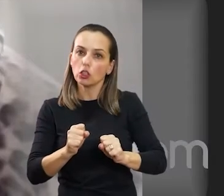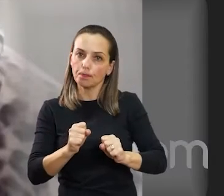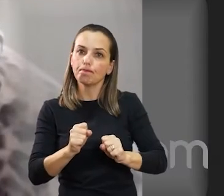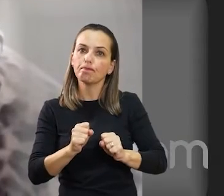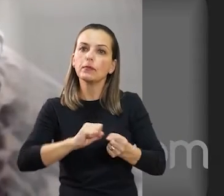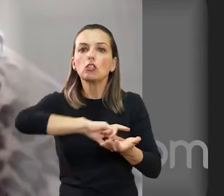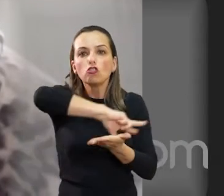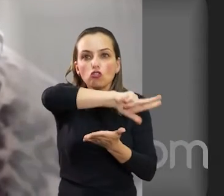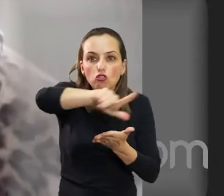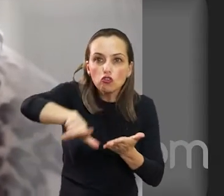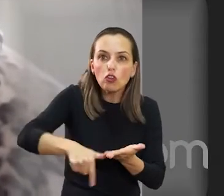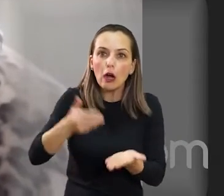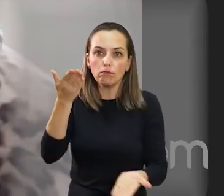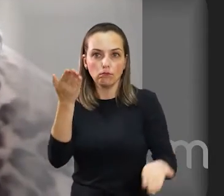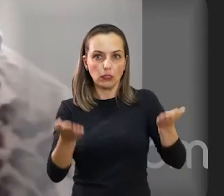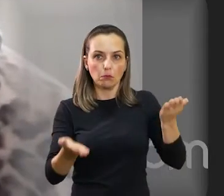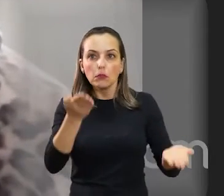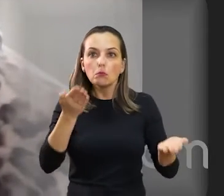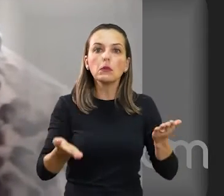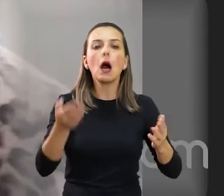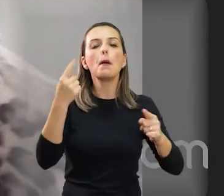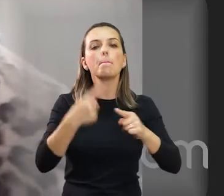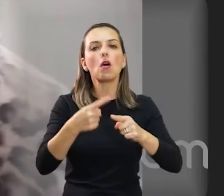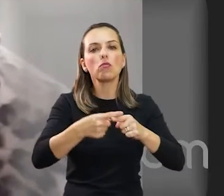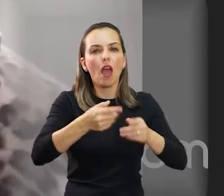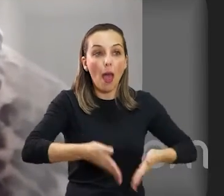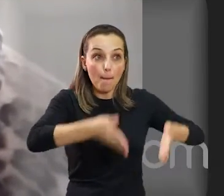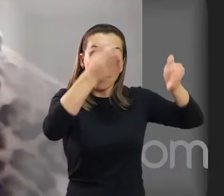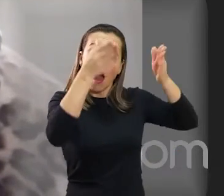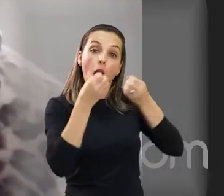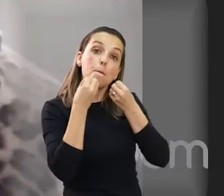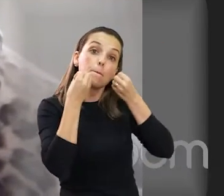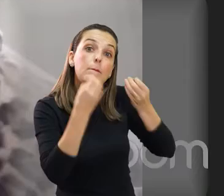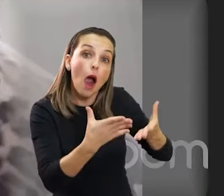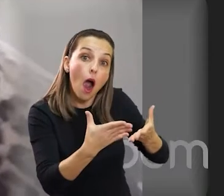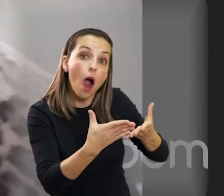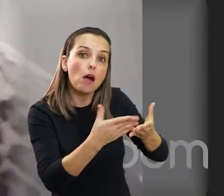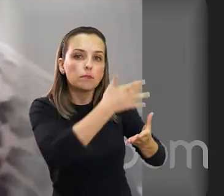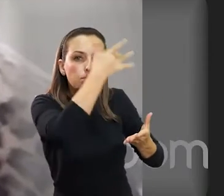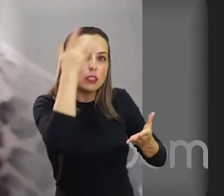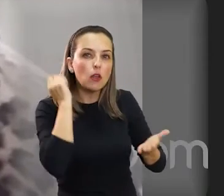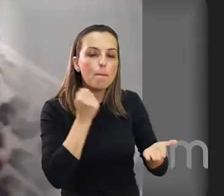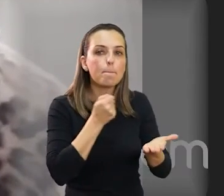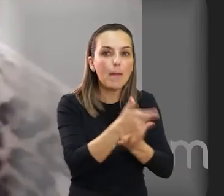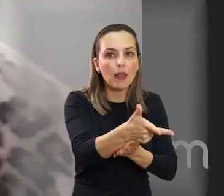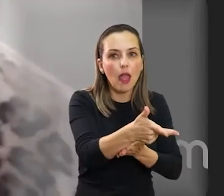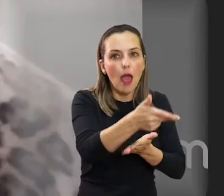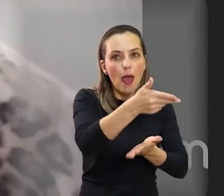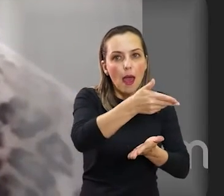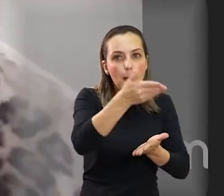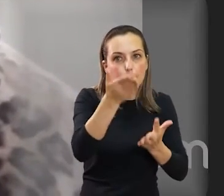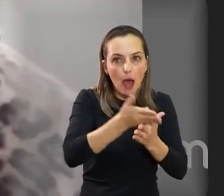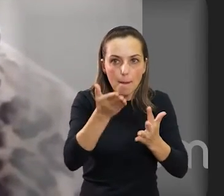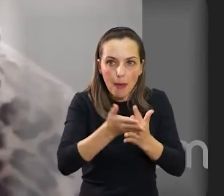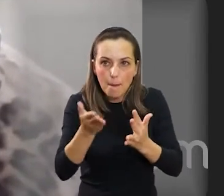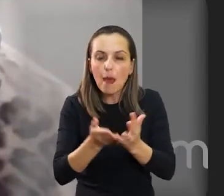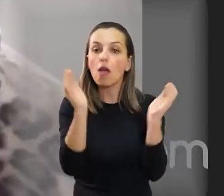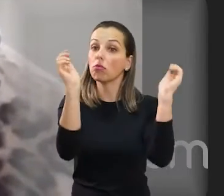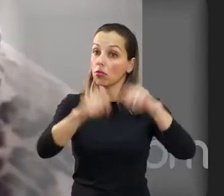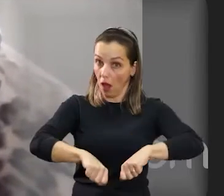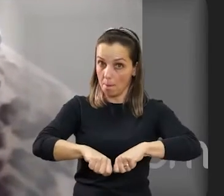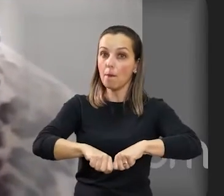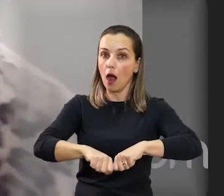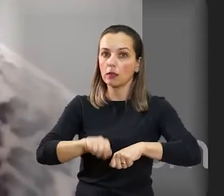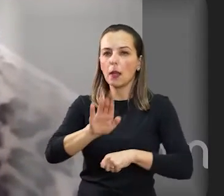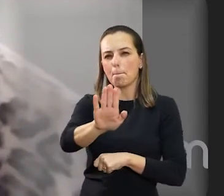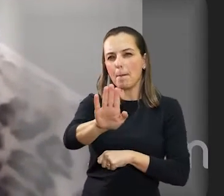a densidade dos bairros, porque o prédio é super bem-vindo,